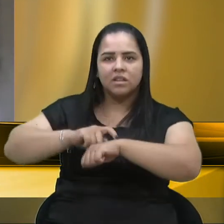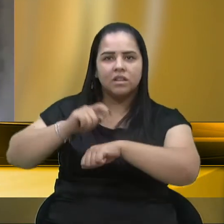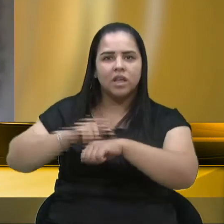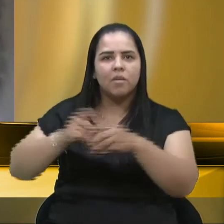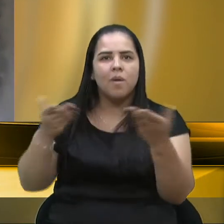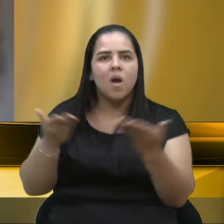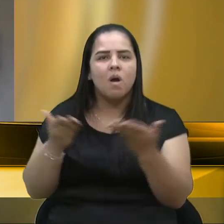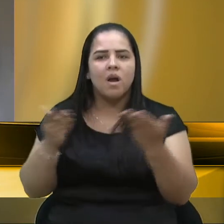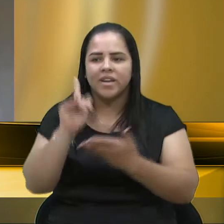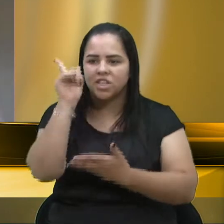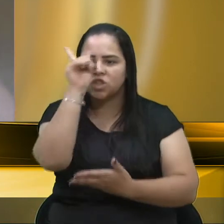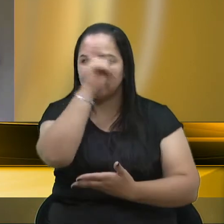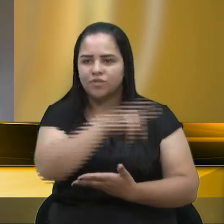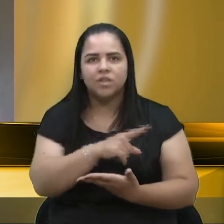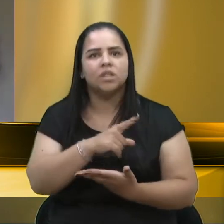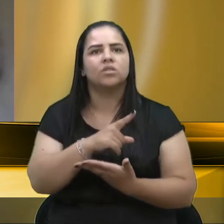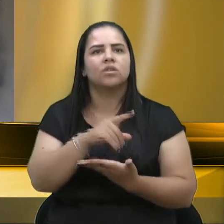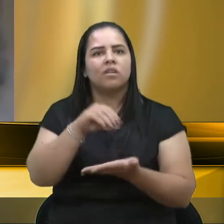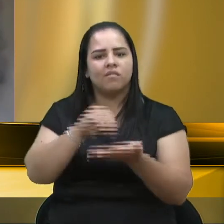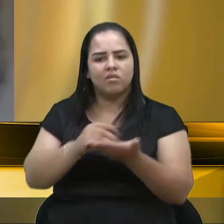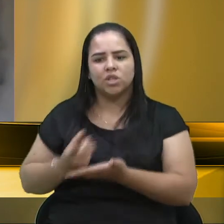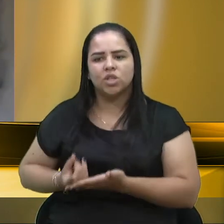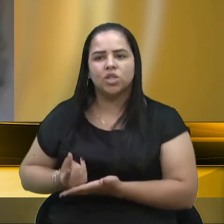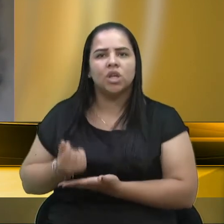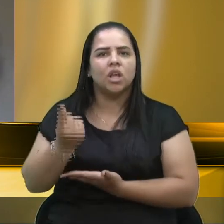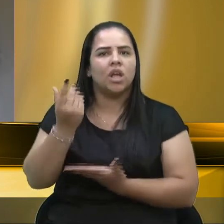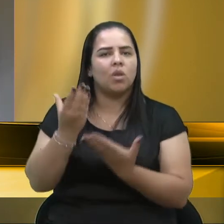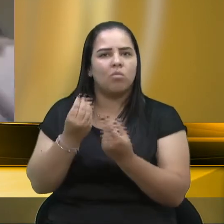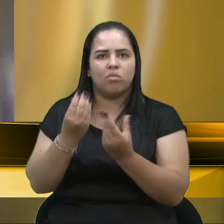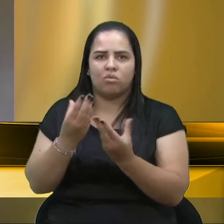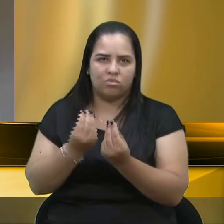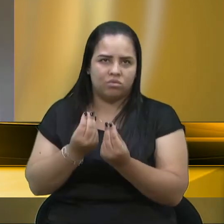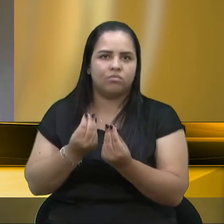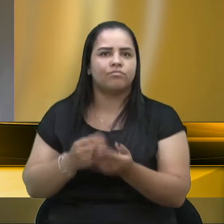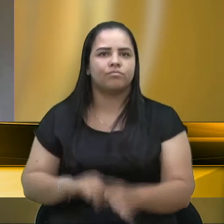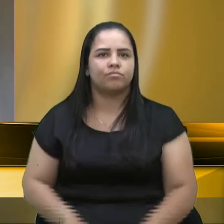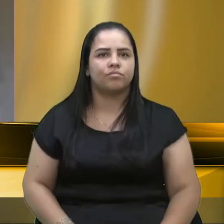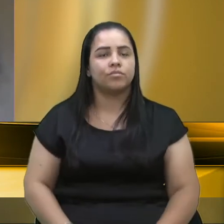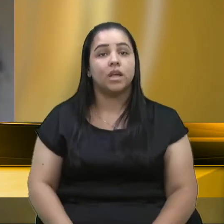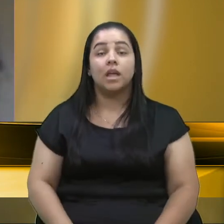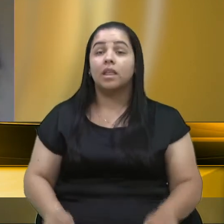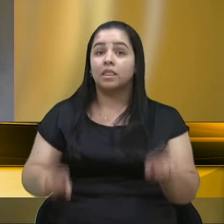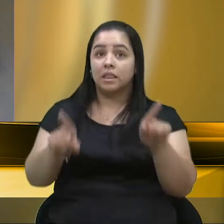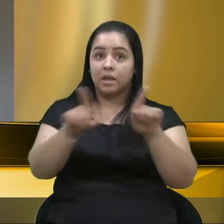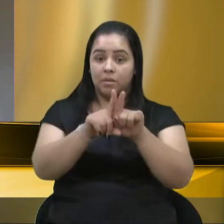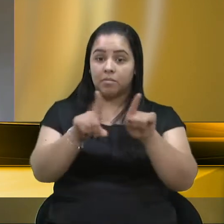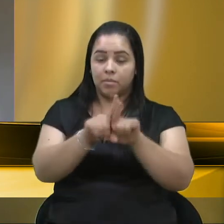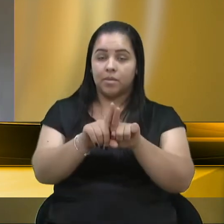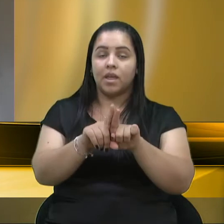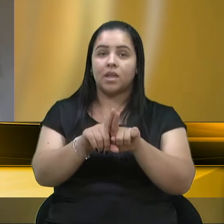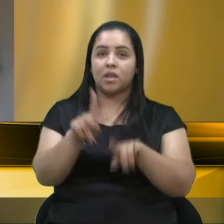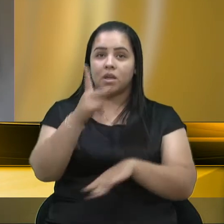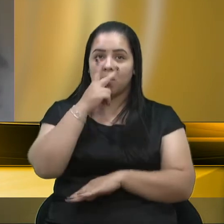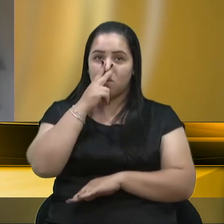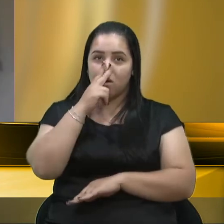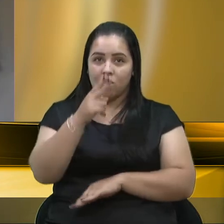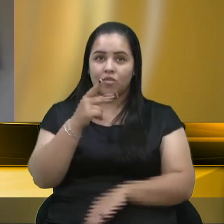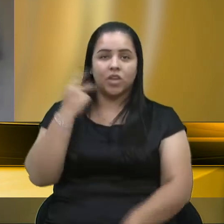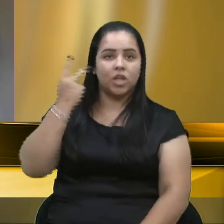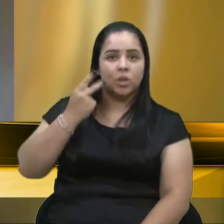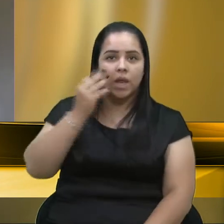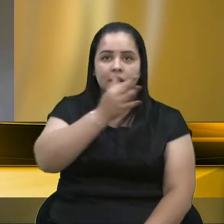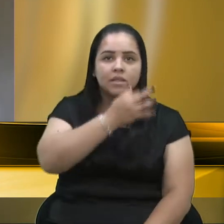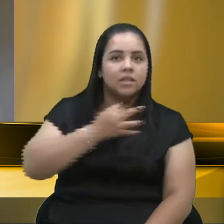tanta dificuldade, onde a falta de dinheiro se faz presente. Também reforço o a vereadora Tati já coloca. Nós temos